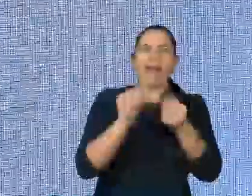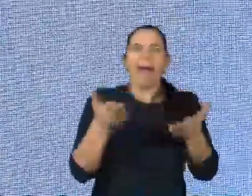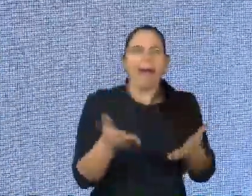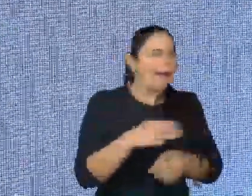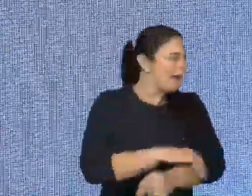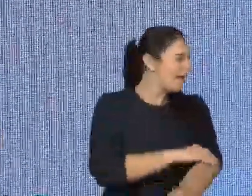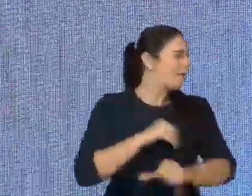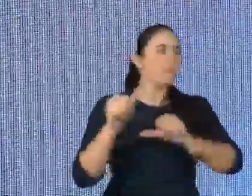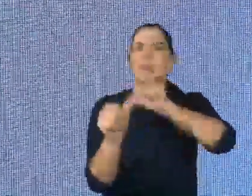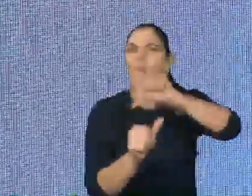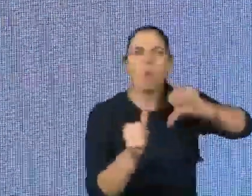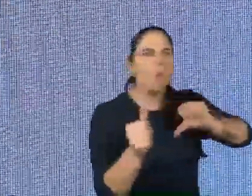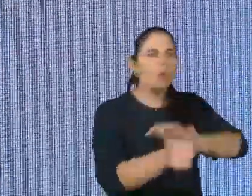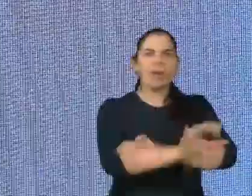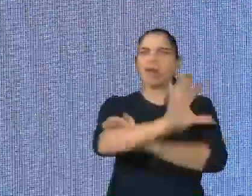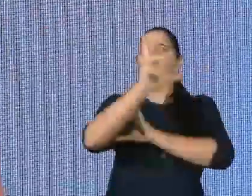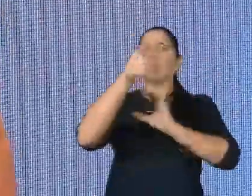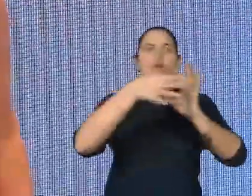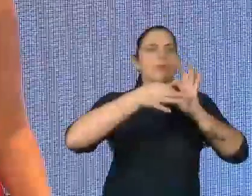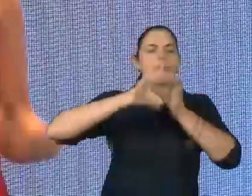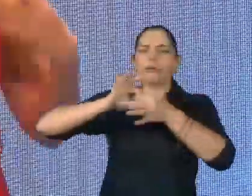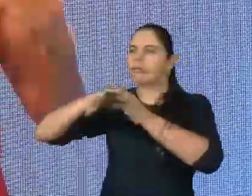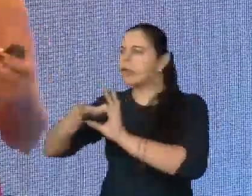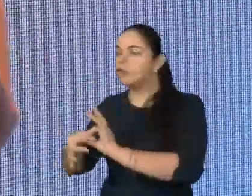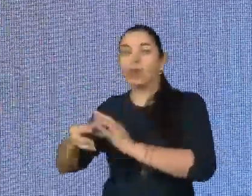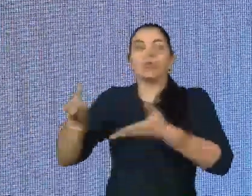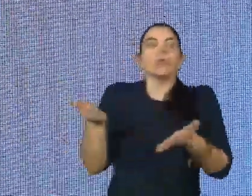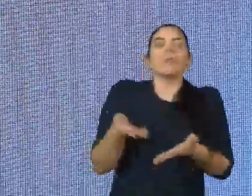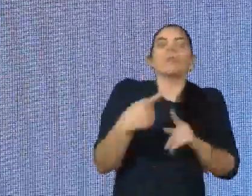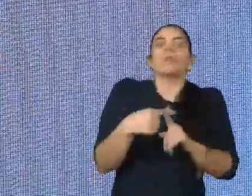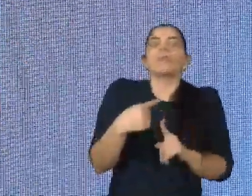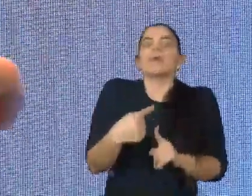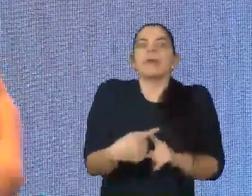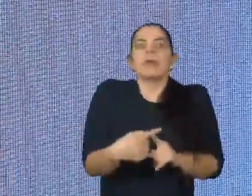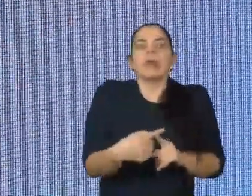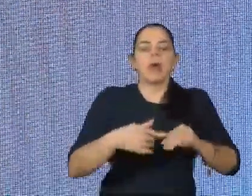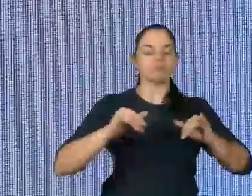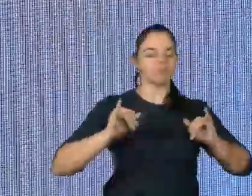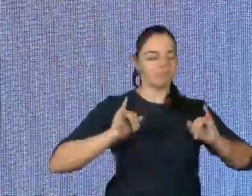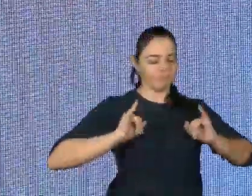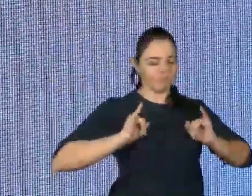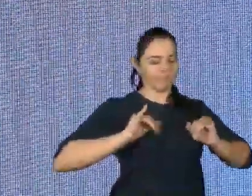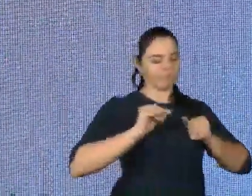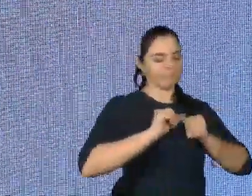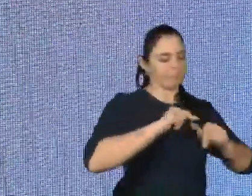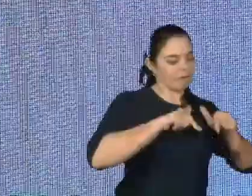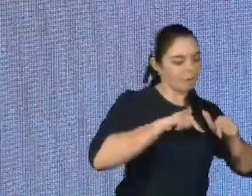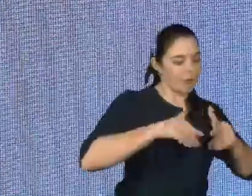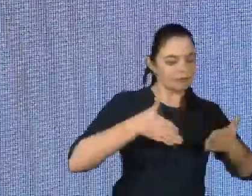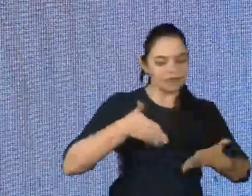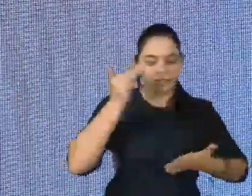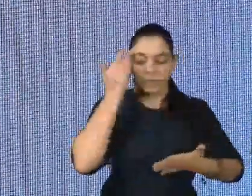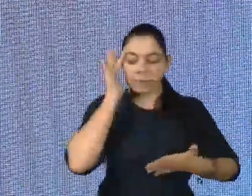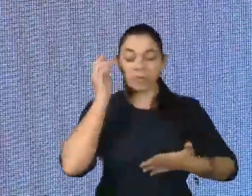o cenário e todo o contexto daquilo que nós já prevíamos, porque estávamos na nossa zona de conforto dentro desse trabalho, prevendo os